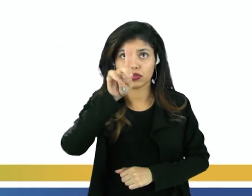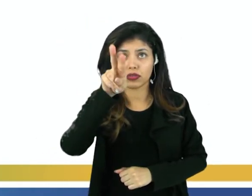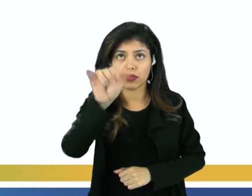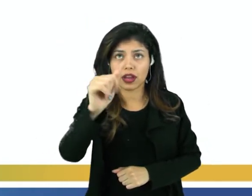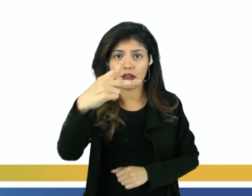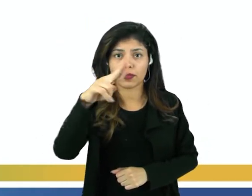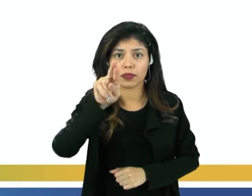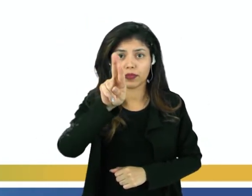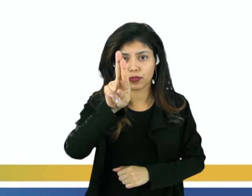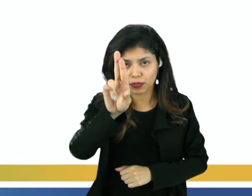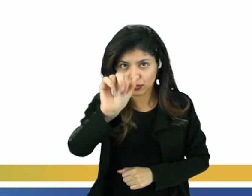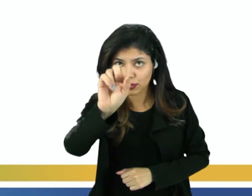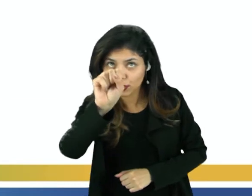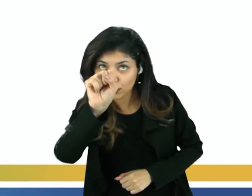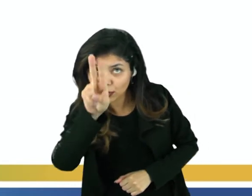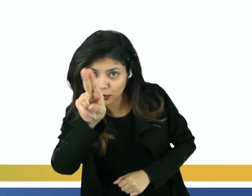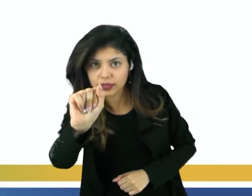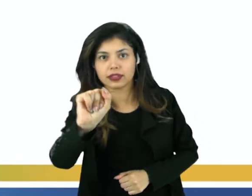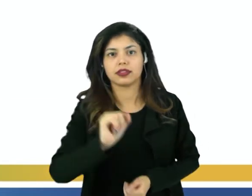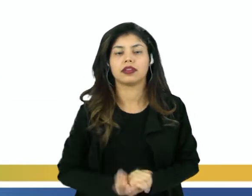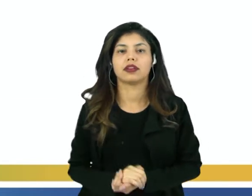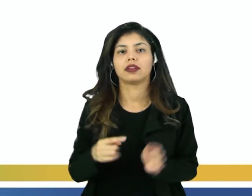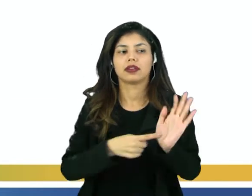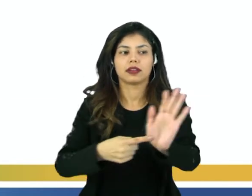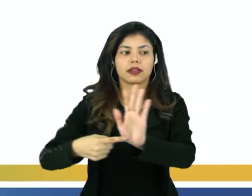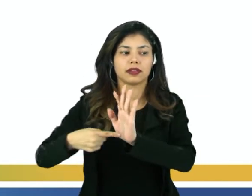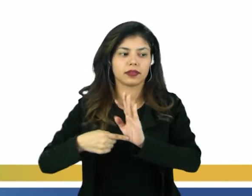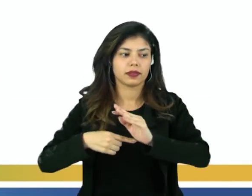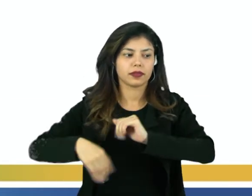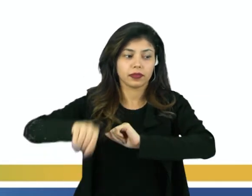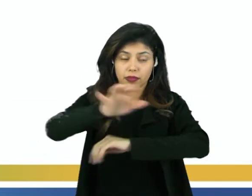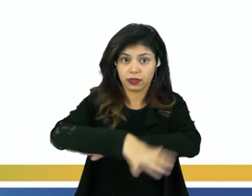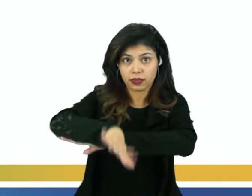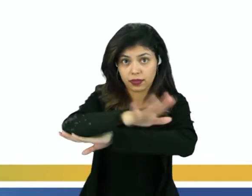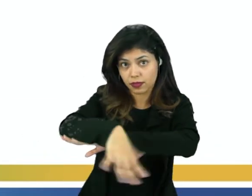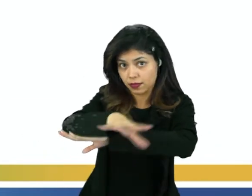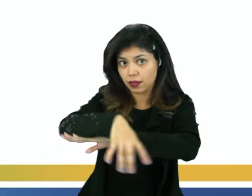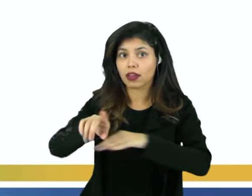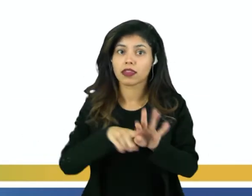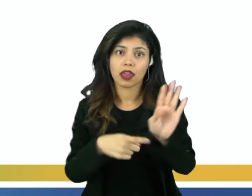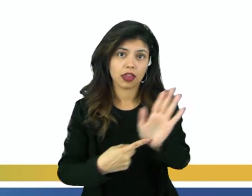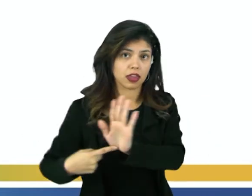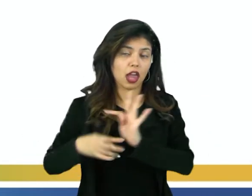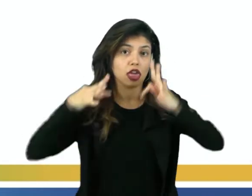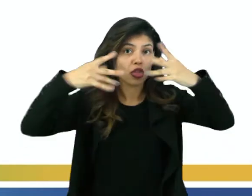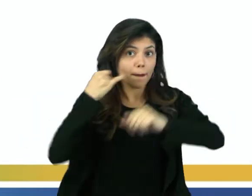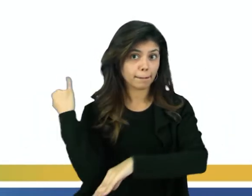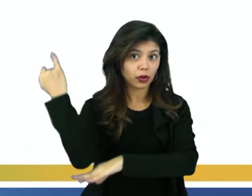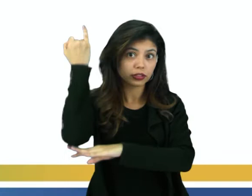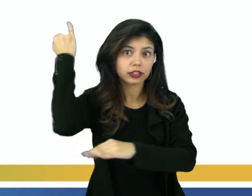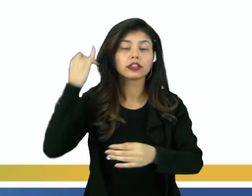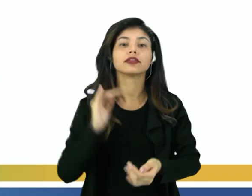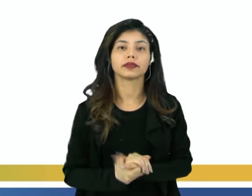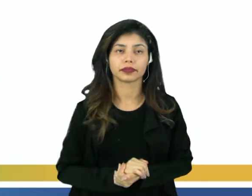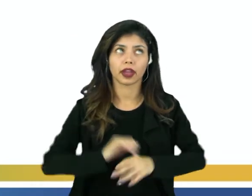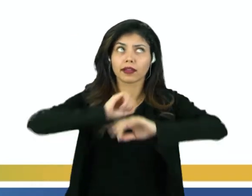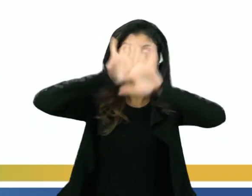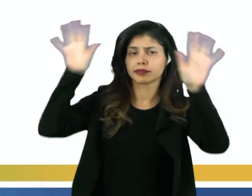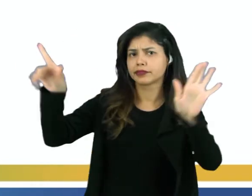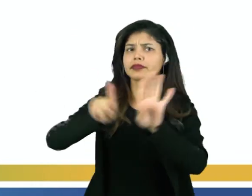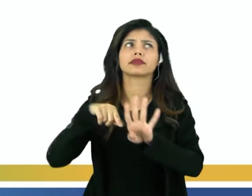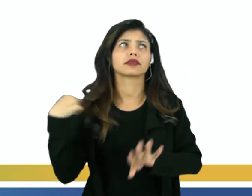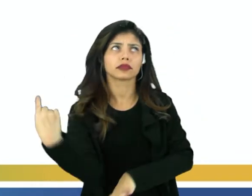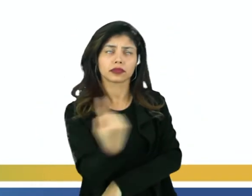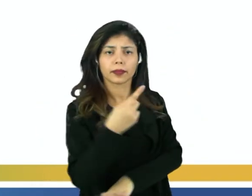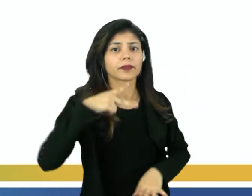colorido aí na nossa legenda. Então, isso é importante porque são as principais. Claro que, se